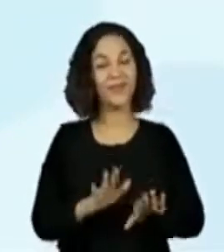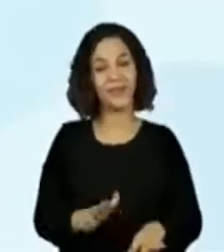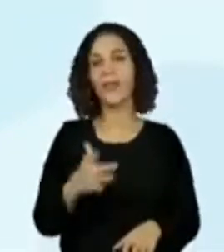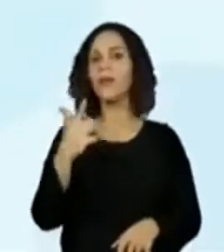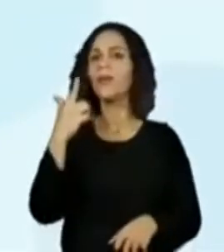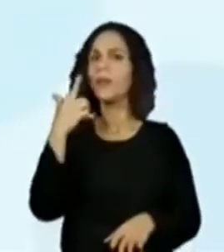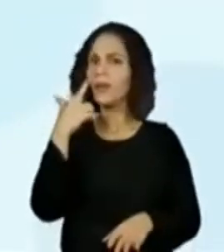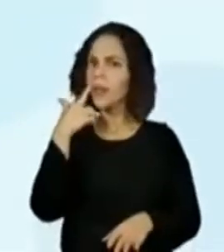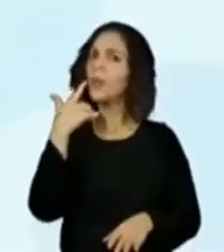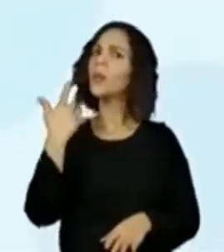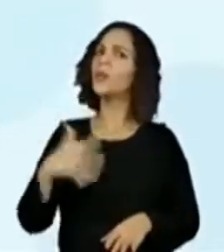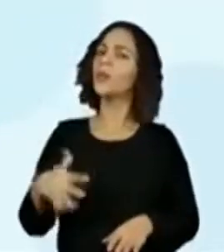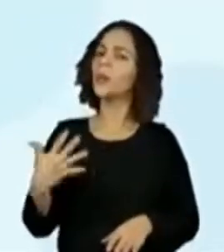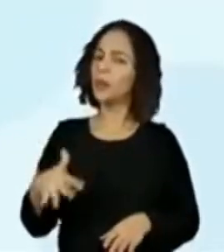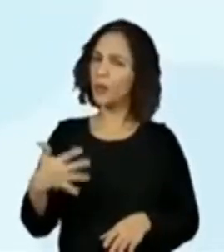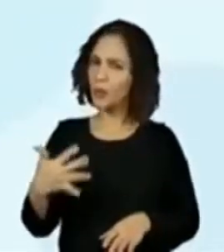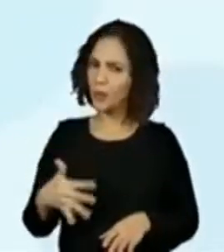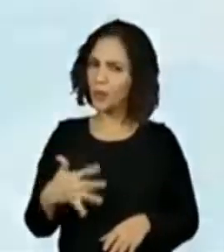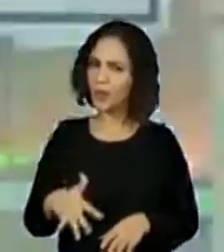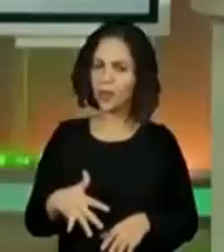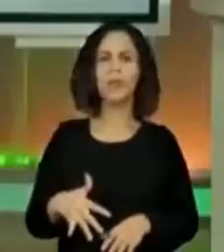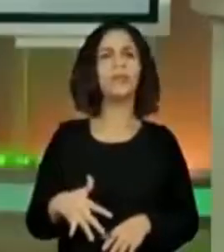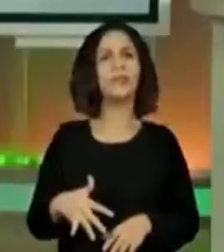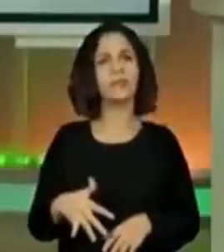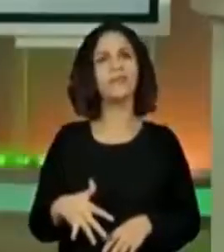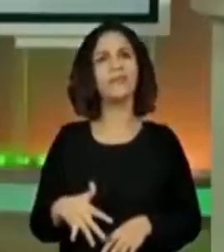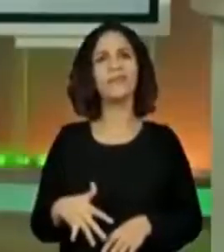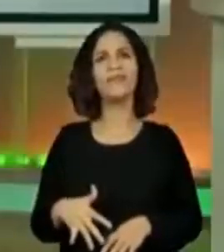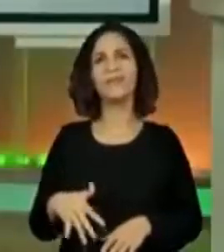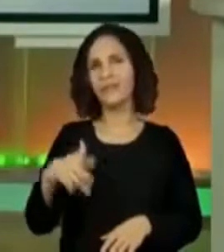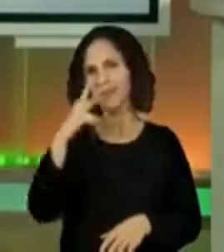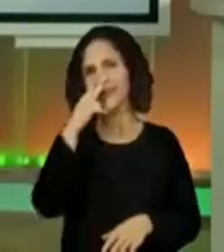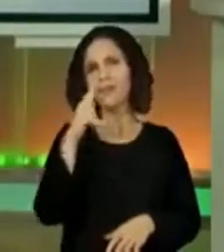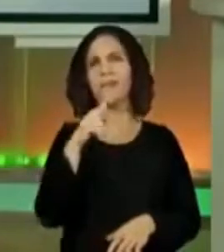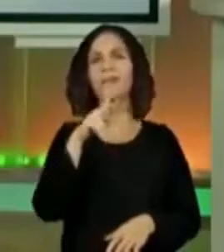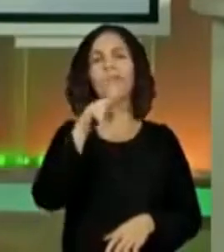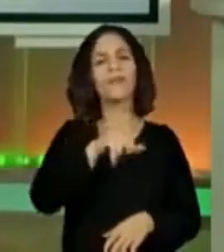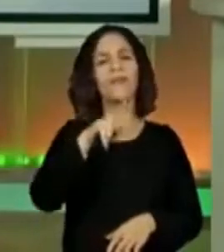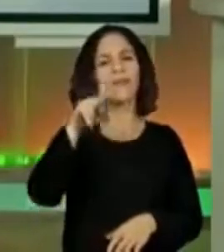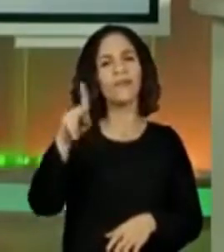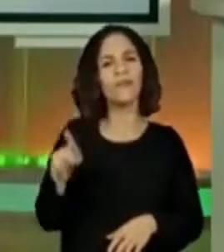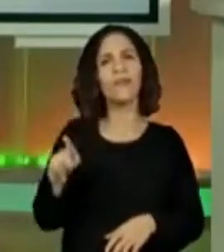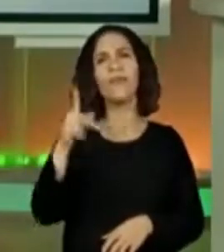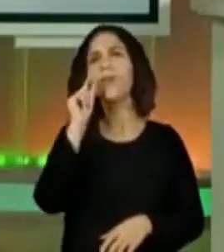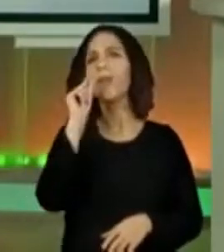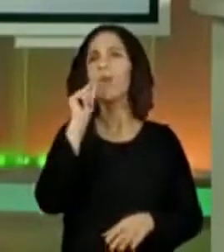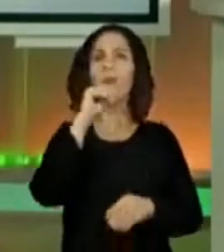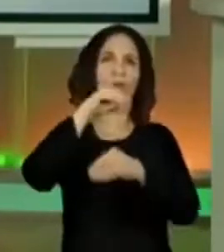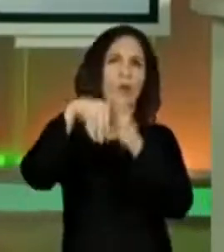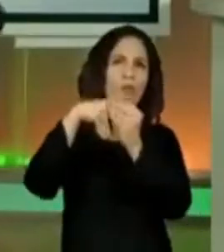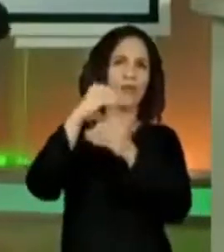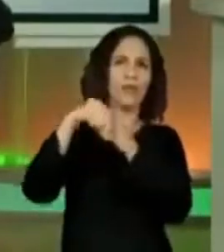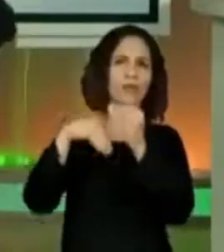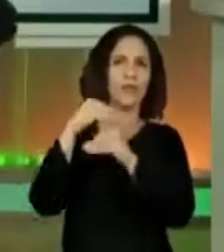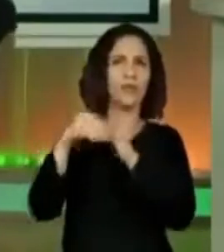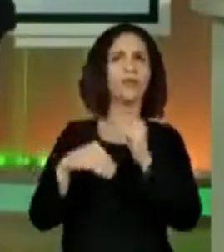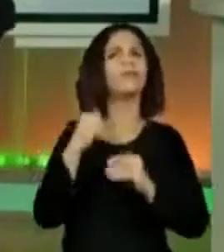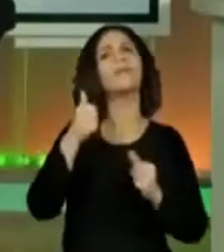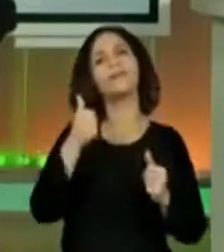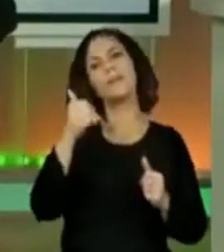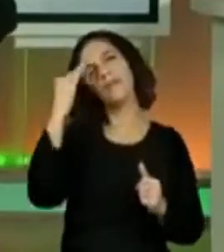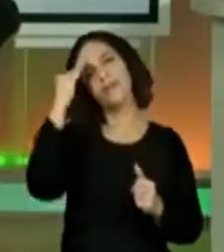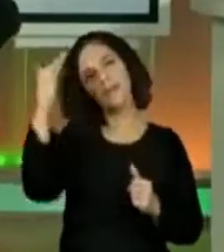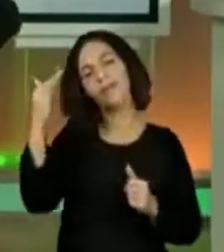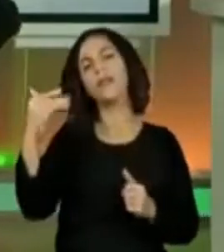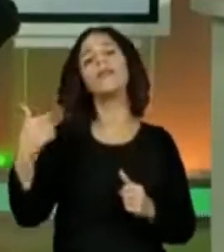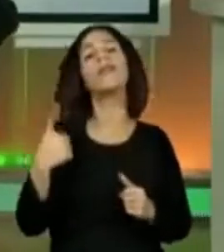muita coisa. Ficou? Ficou? Ah, colocaram ali. Pro Lidiane ficou muito confuso. Ah, professora, obrigada. Na